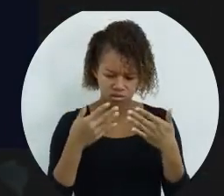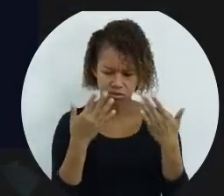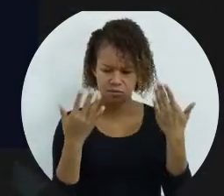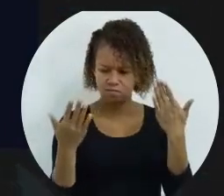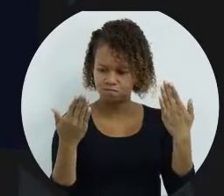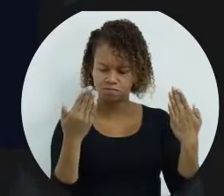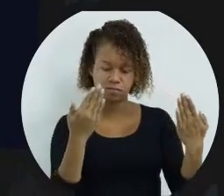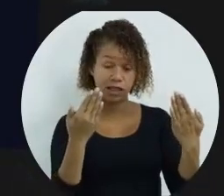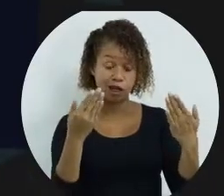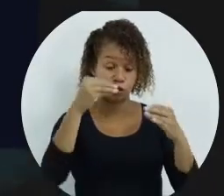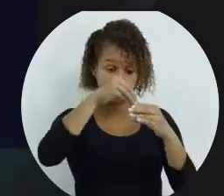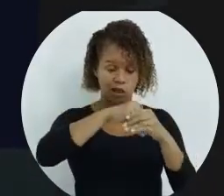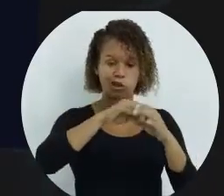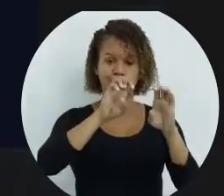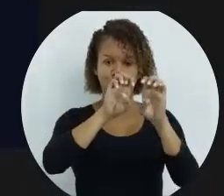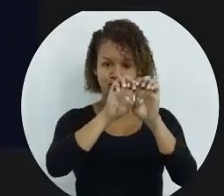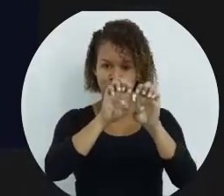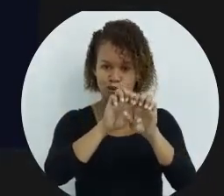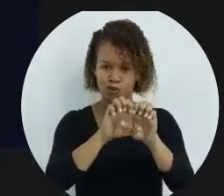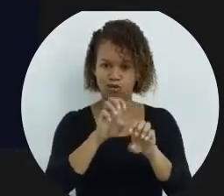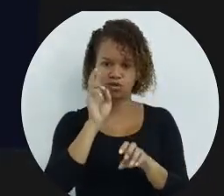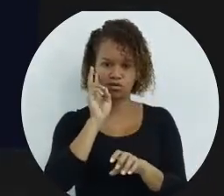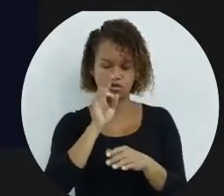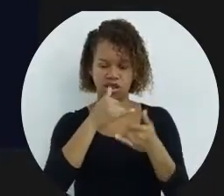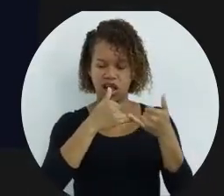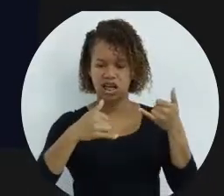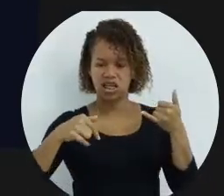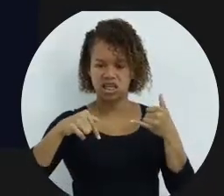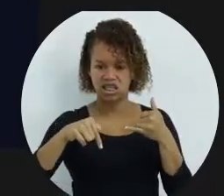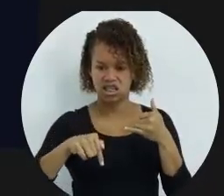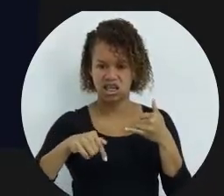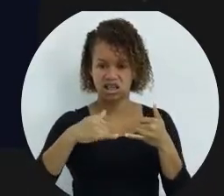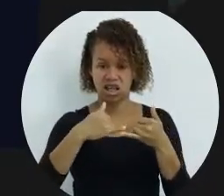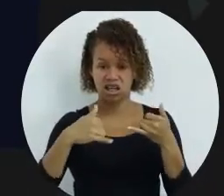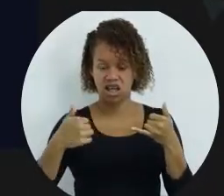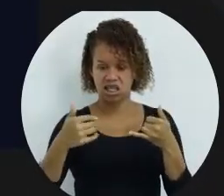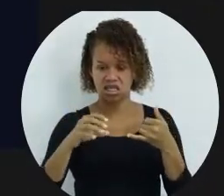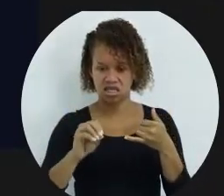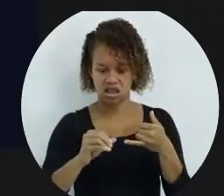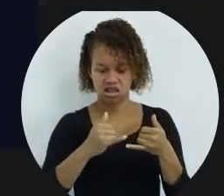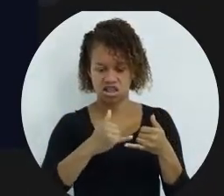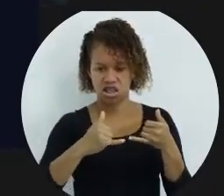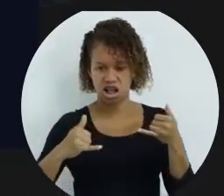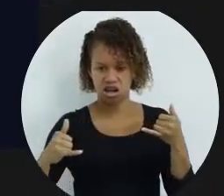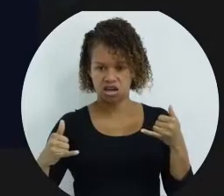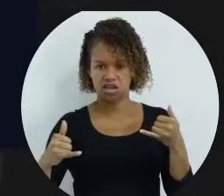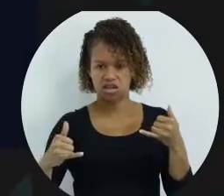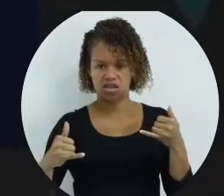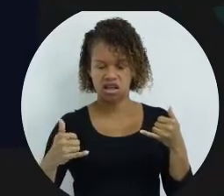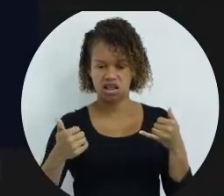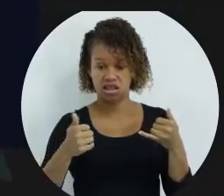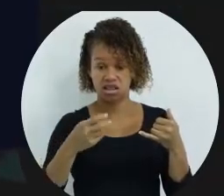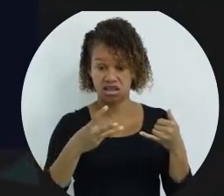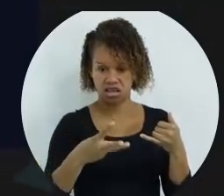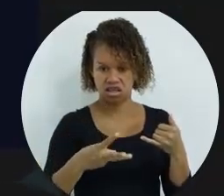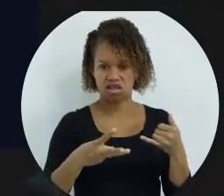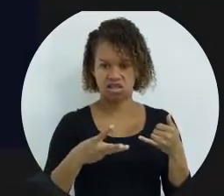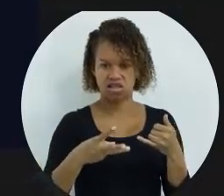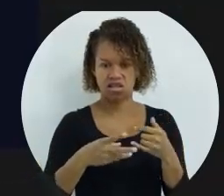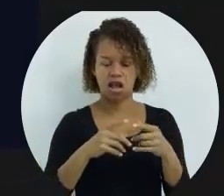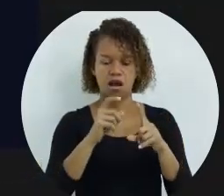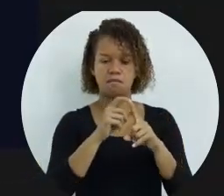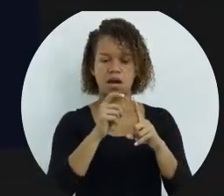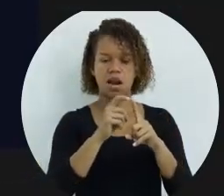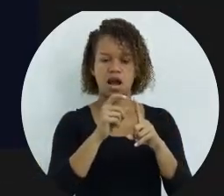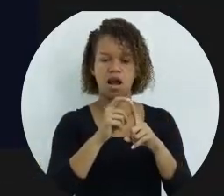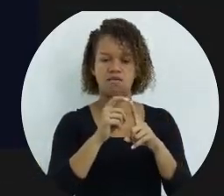Então, dentro da estrutura lá, você vai ver aí na linha 7, na linha 10 e na linha 13, a